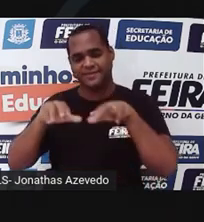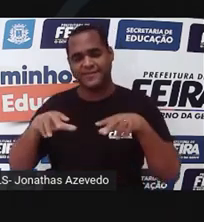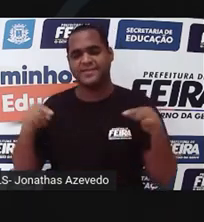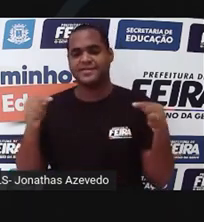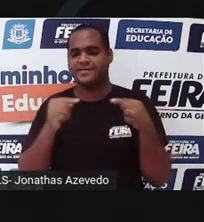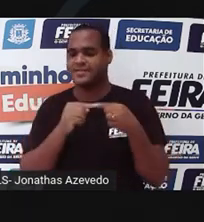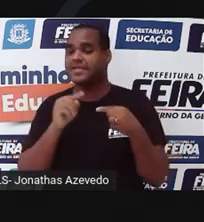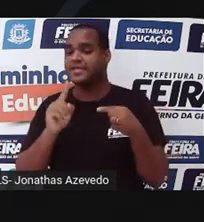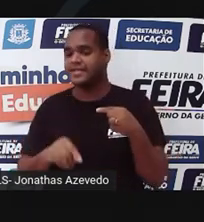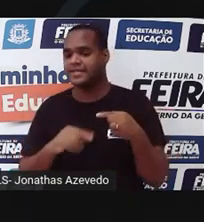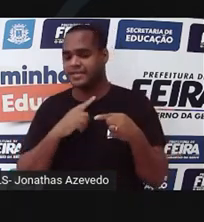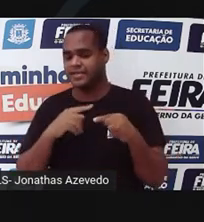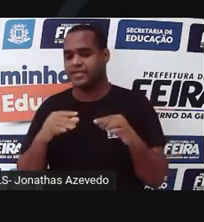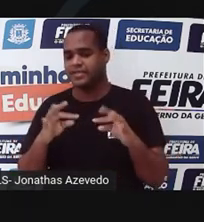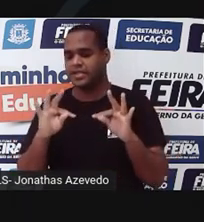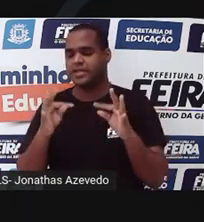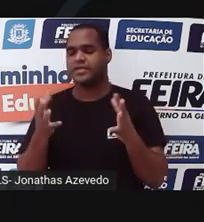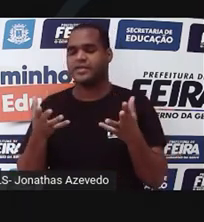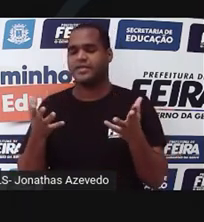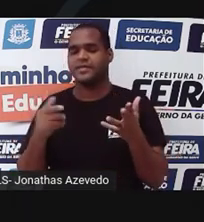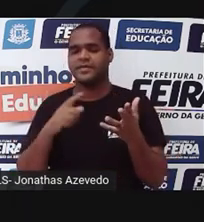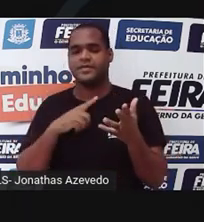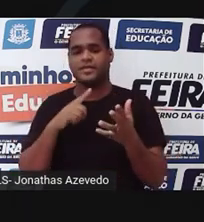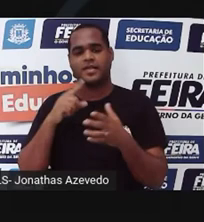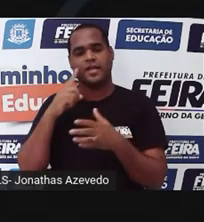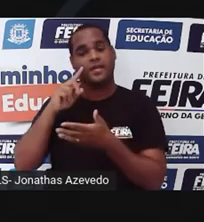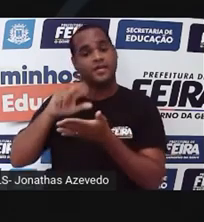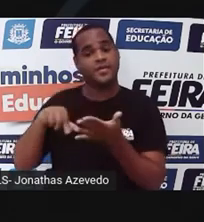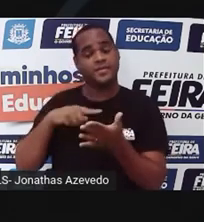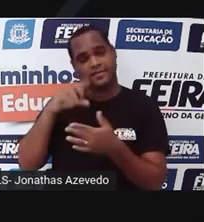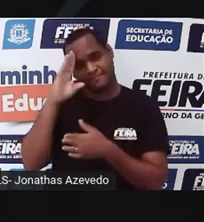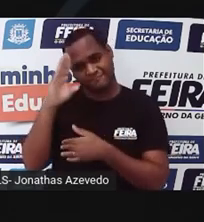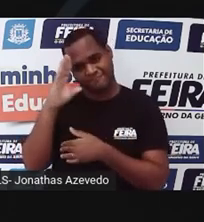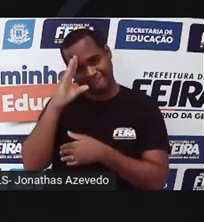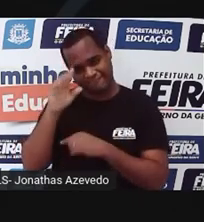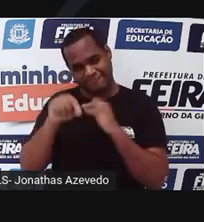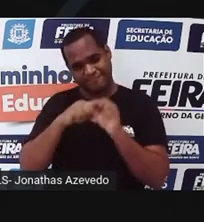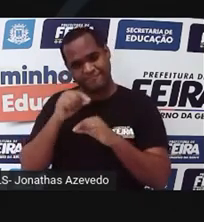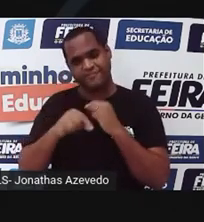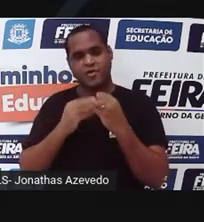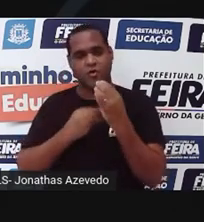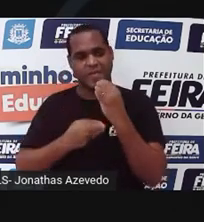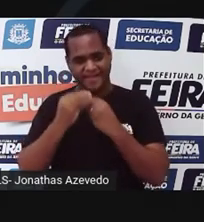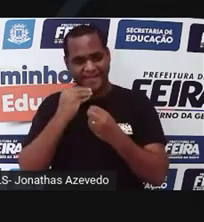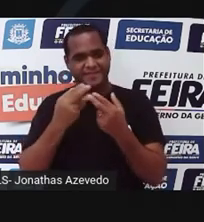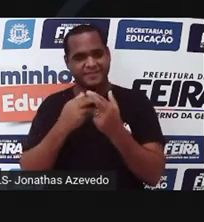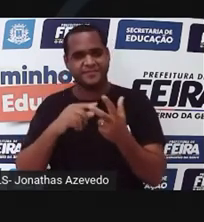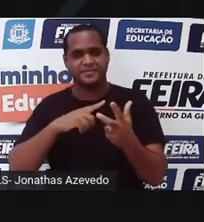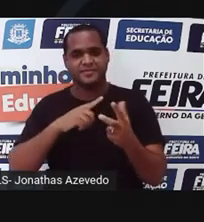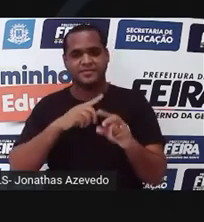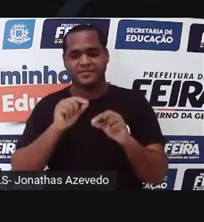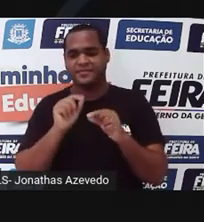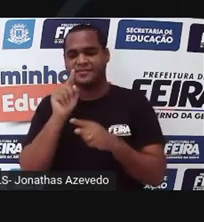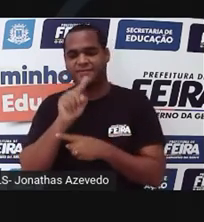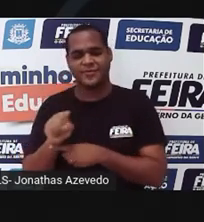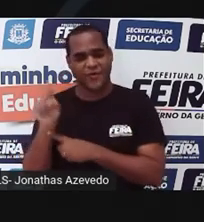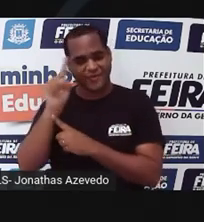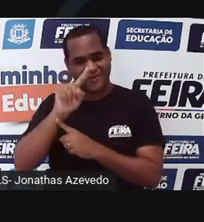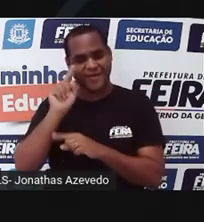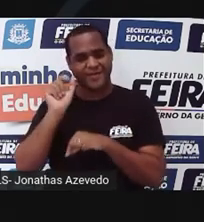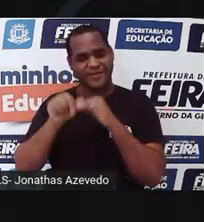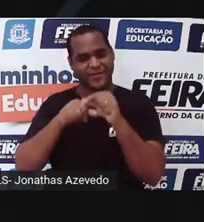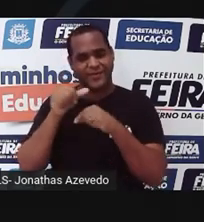aplicações para esse tipo de técnica, a principal polêmica se dá mesmo em torno da alimentação. Na natureza, as mudanças